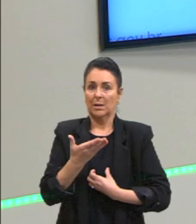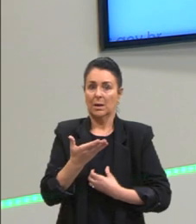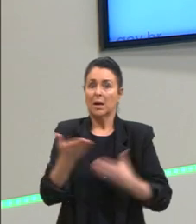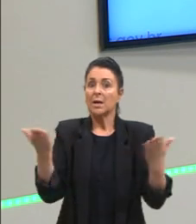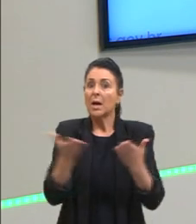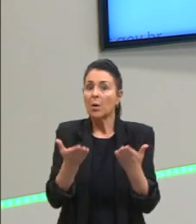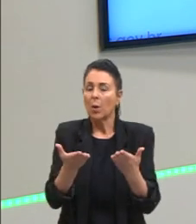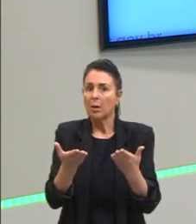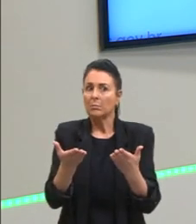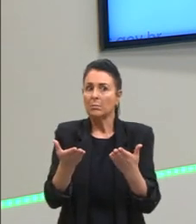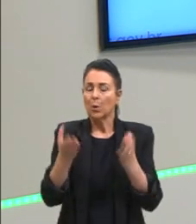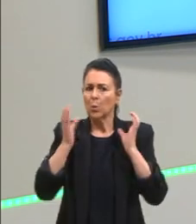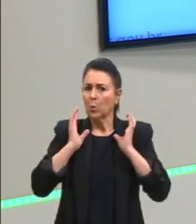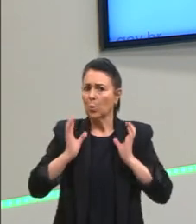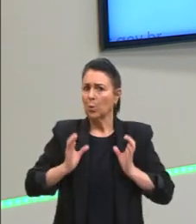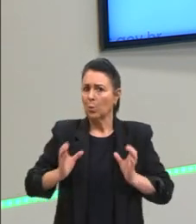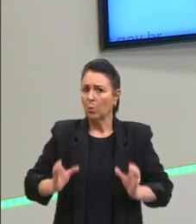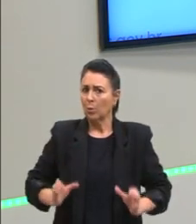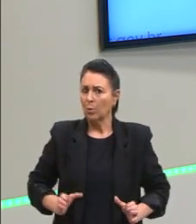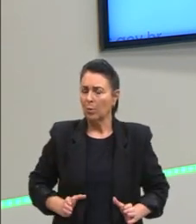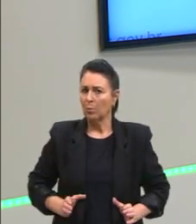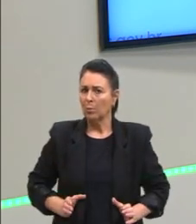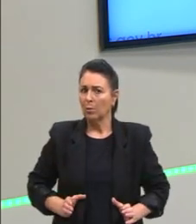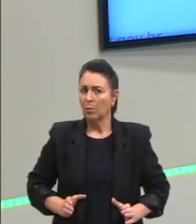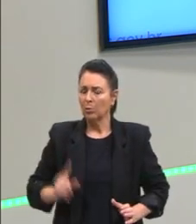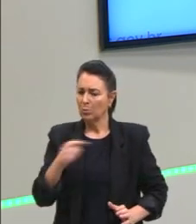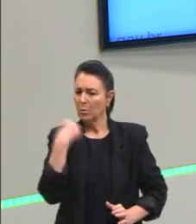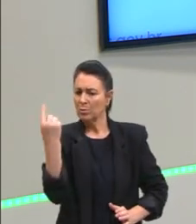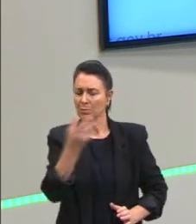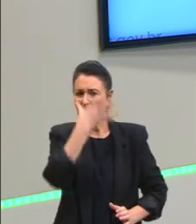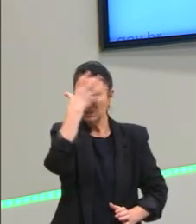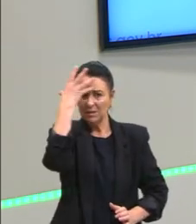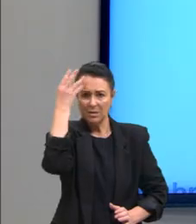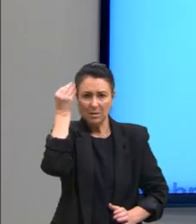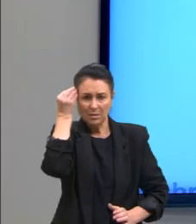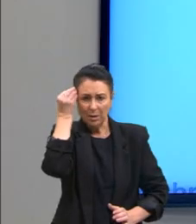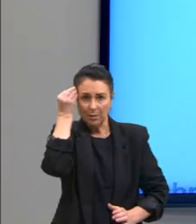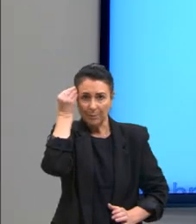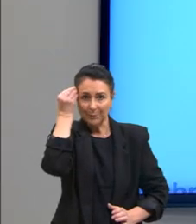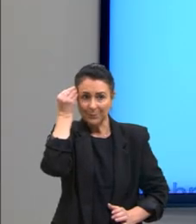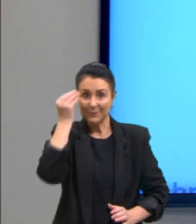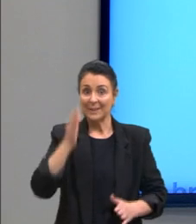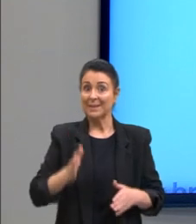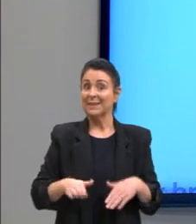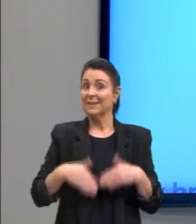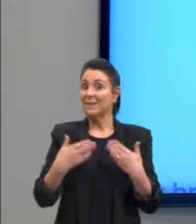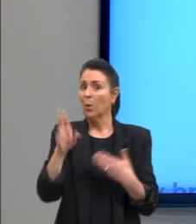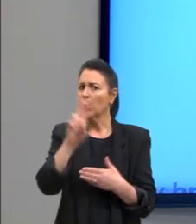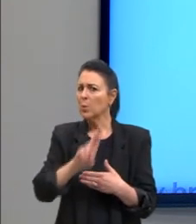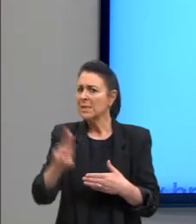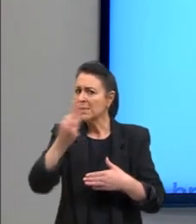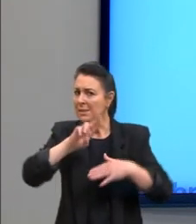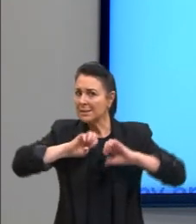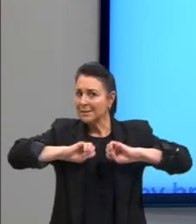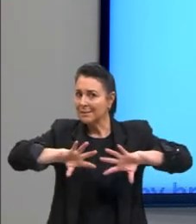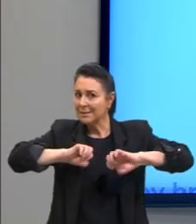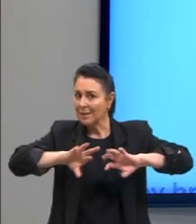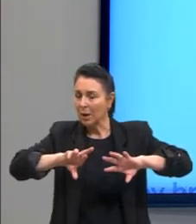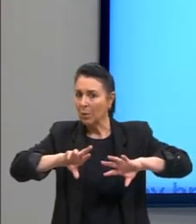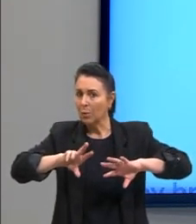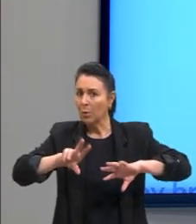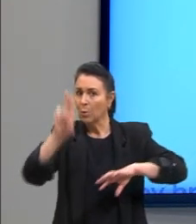corpo, haveria uma espécie de esquecimento. Então, pela educação e pelo uso da razão,